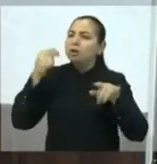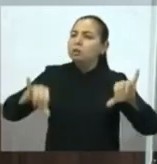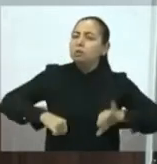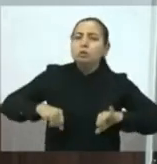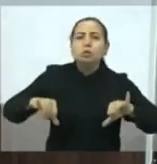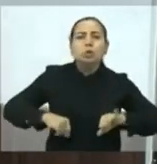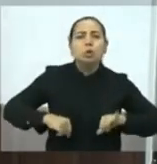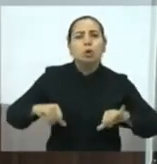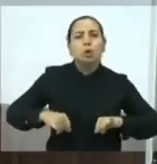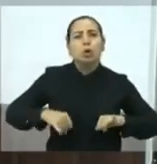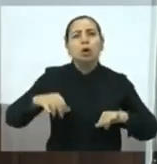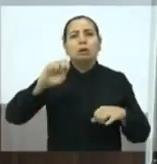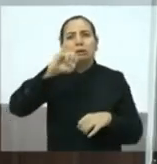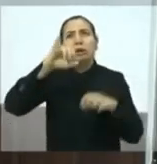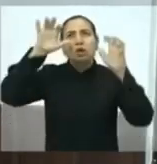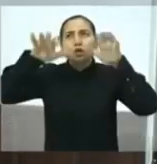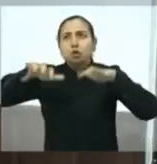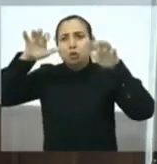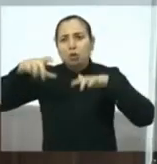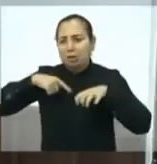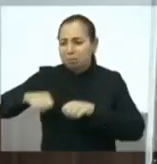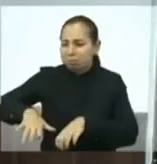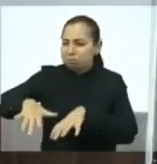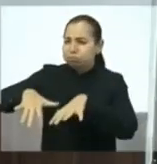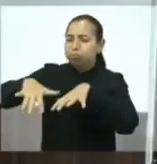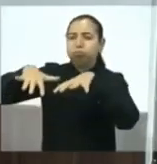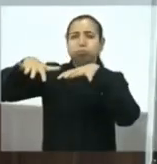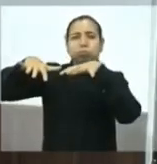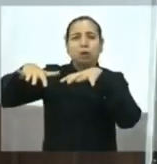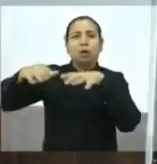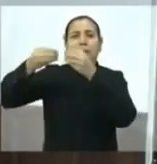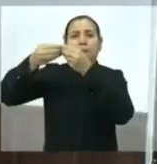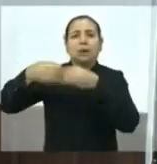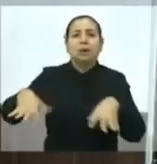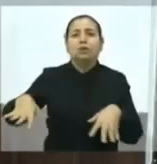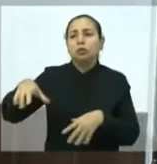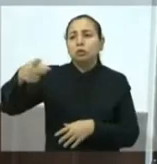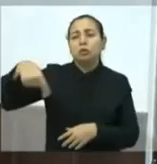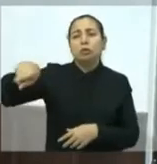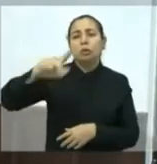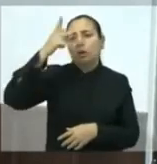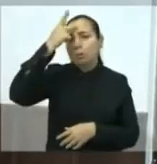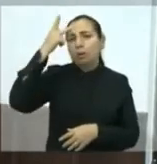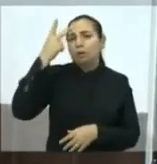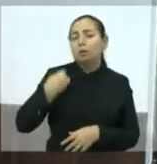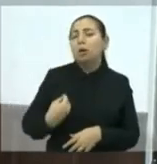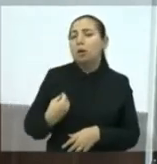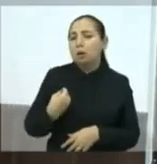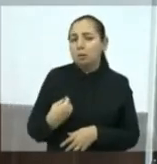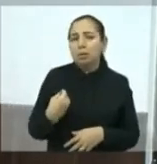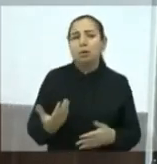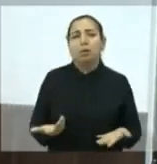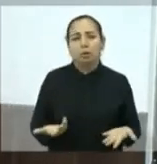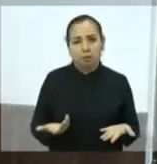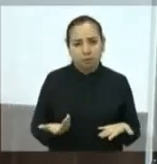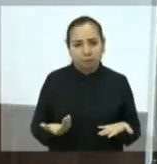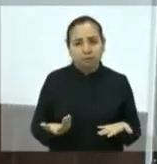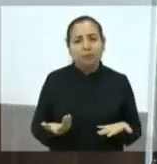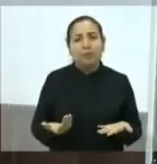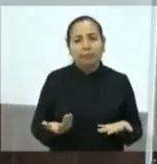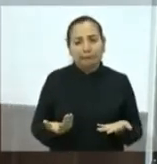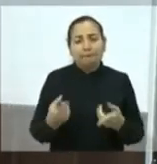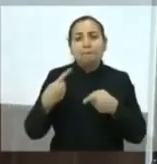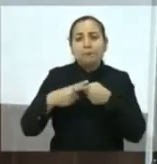Tenho certeza que não era por hobby, não era porque queriam. Estavam ali porque o povo ali nunca